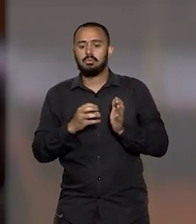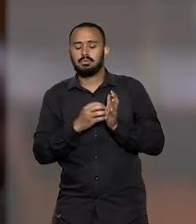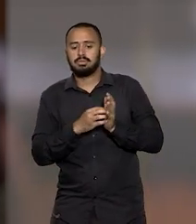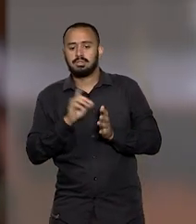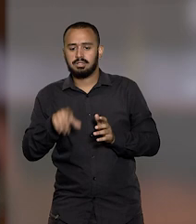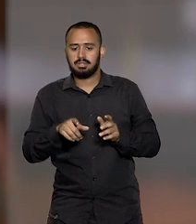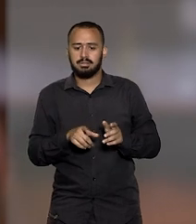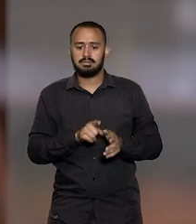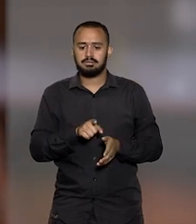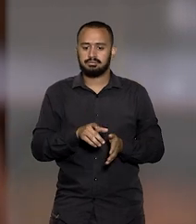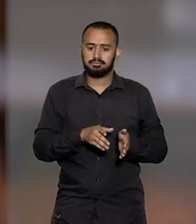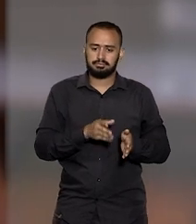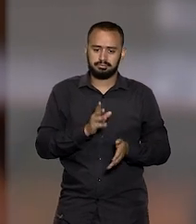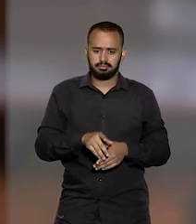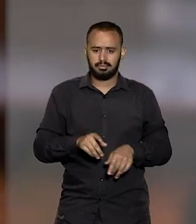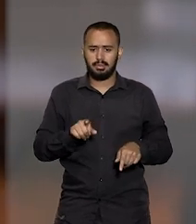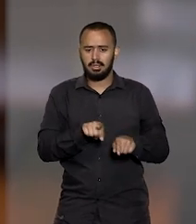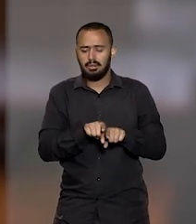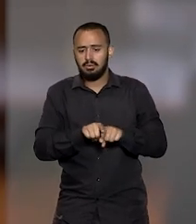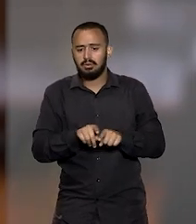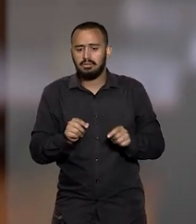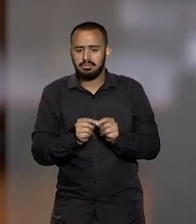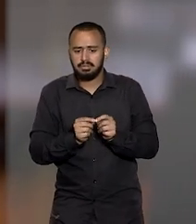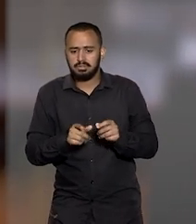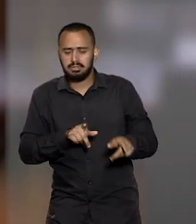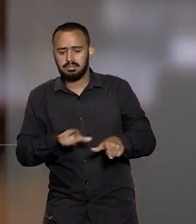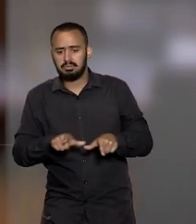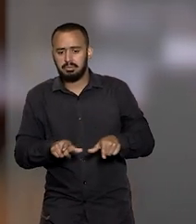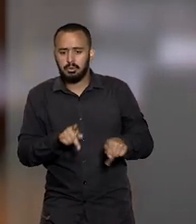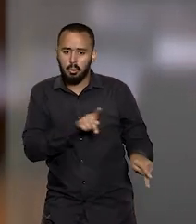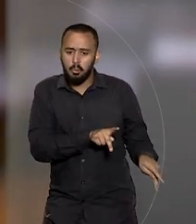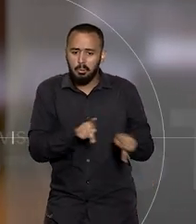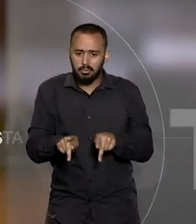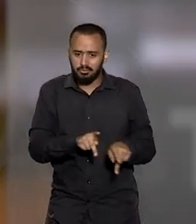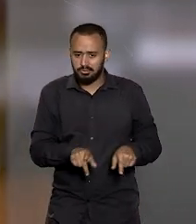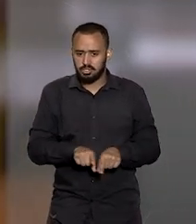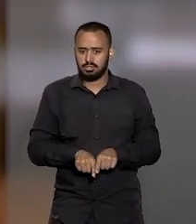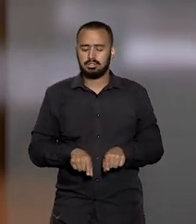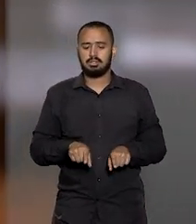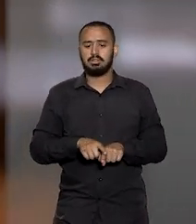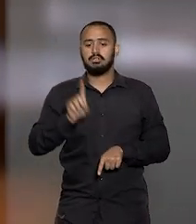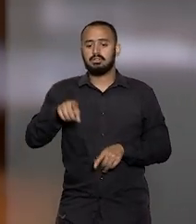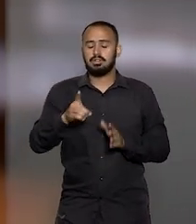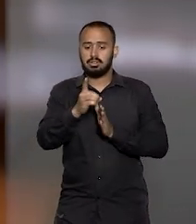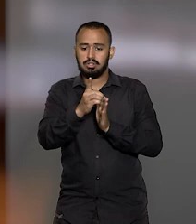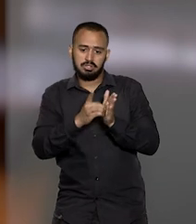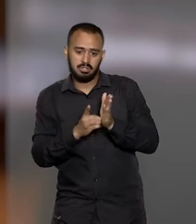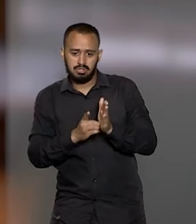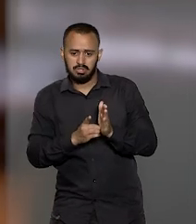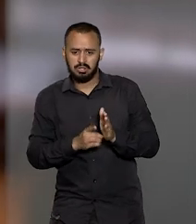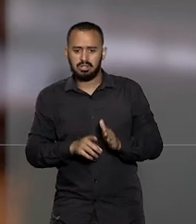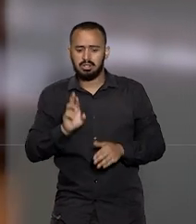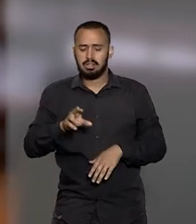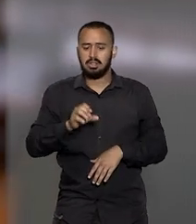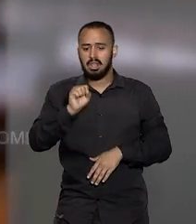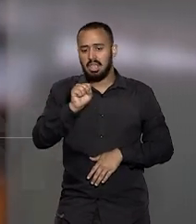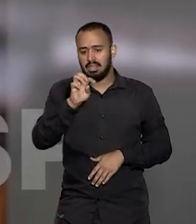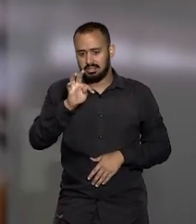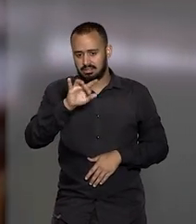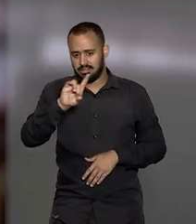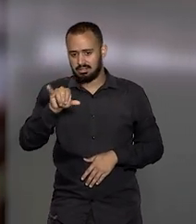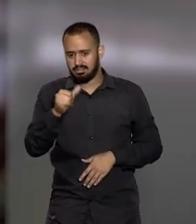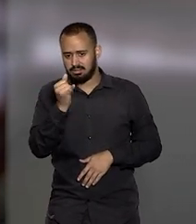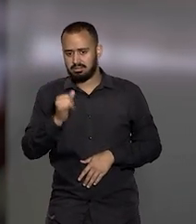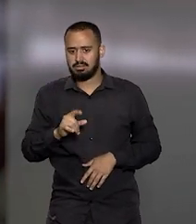Nacional de Formação e Aperfeiçoamento de Magistrados, a Infam. Foi diretor da revista do STJ e